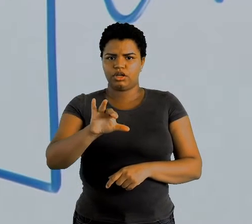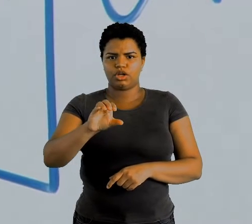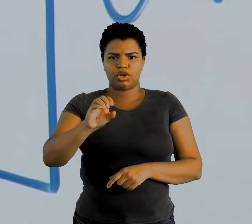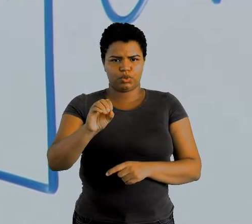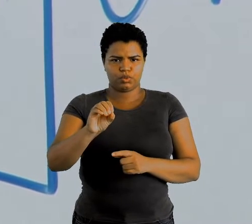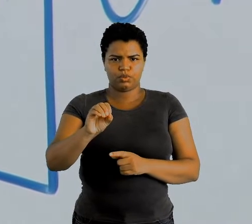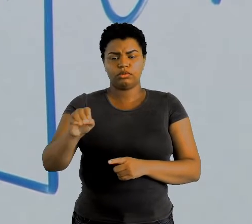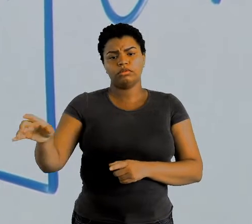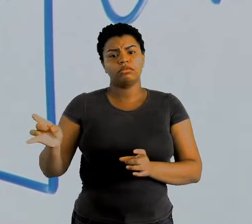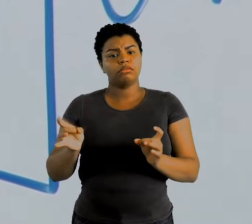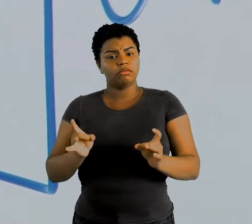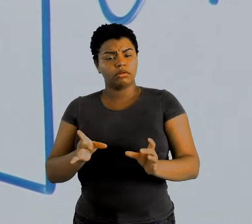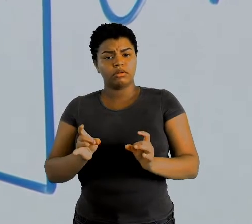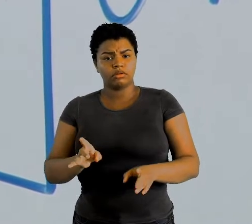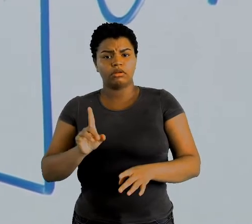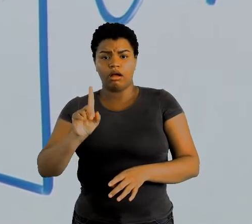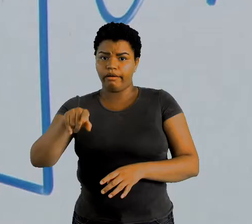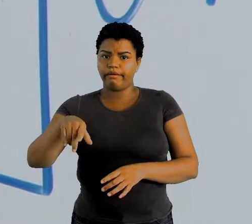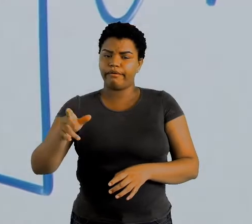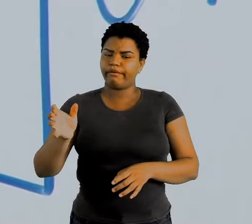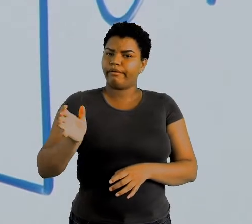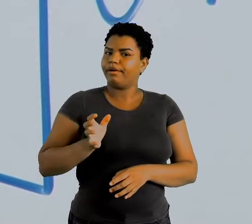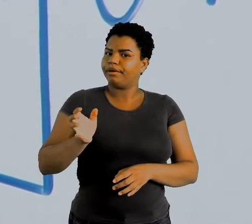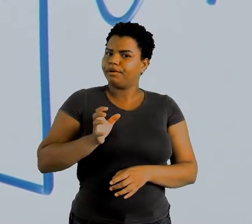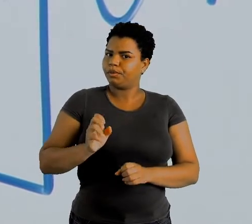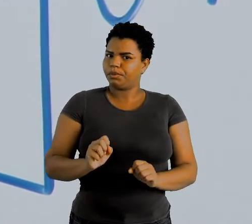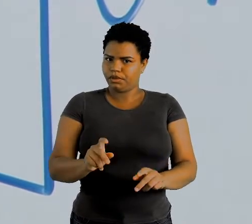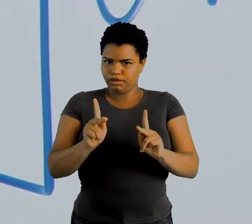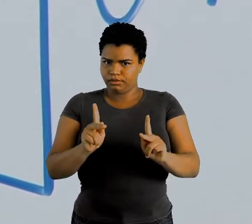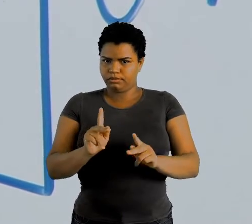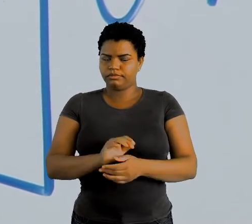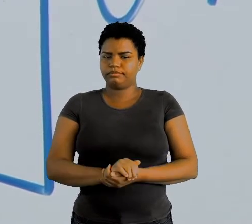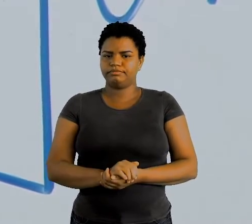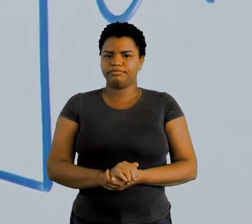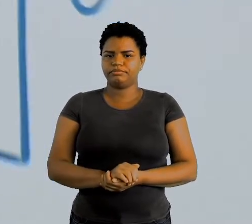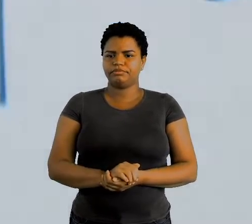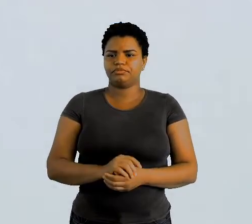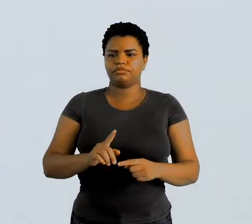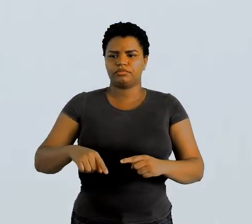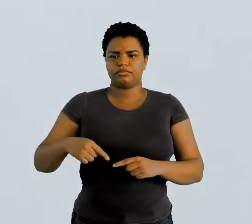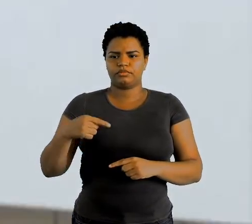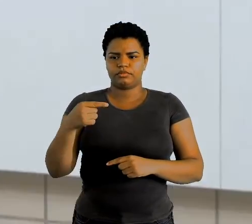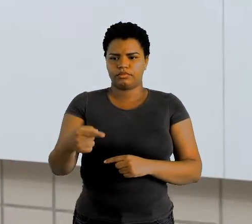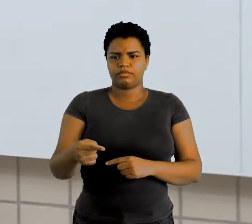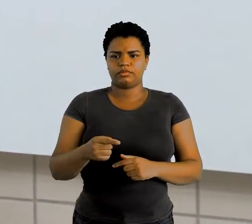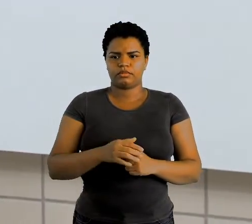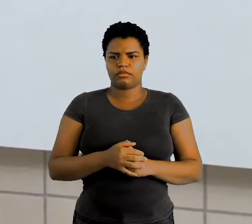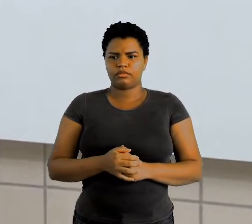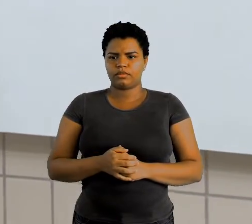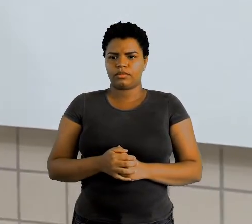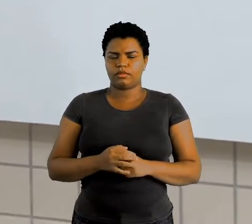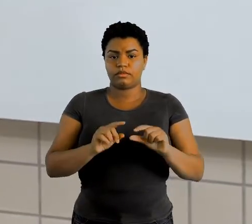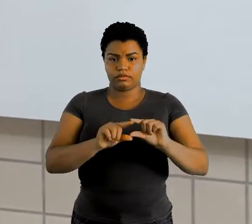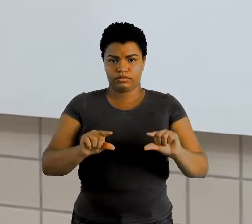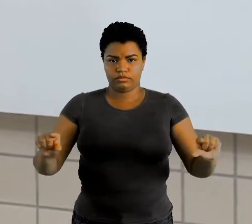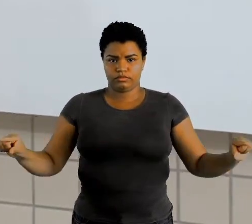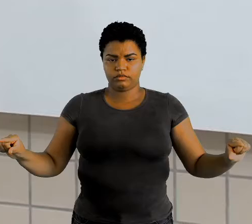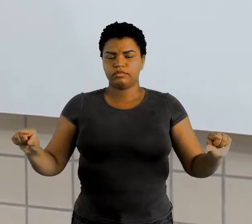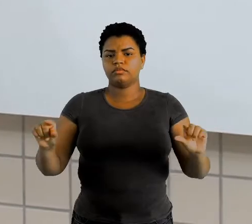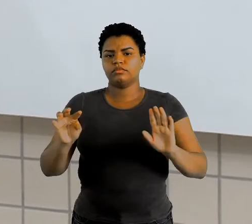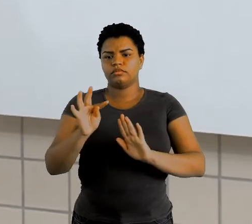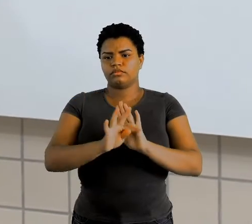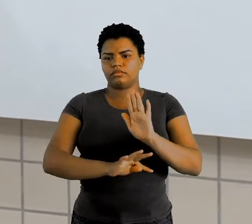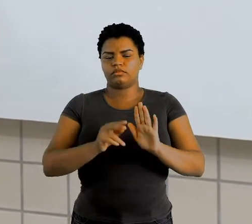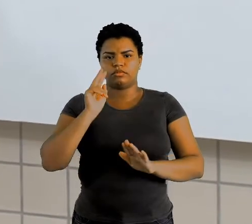mercador é rico, ok? Próximo, a gente vai pegar agora o trecho do texto que eu estou